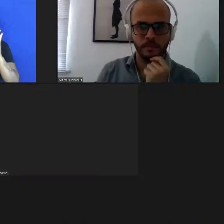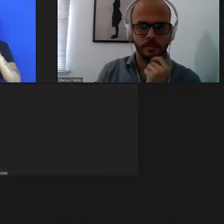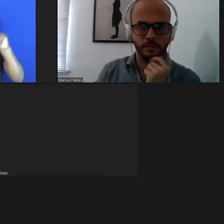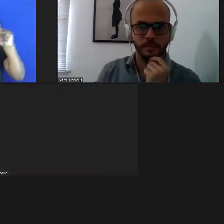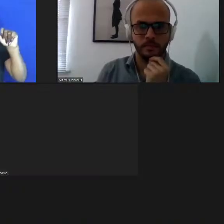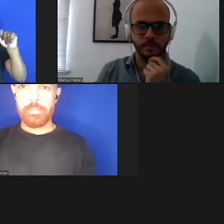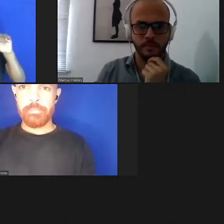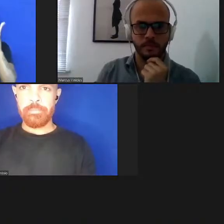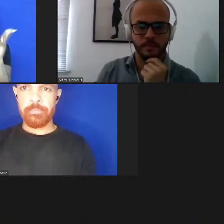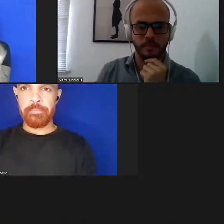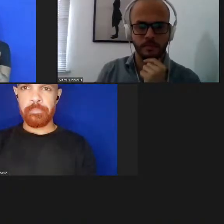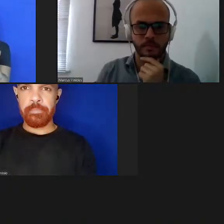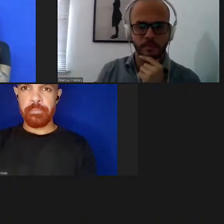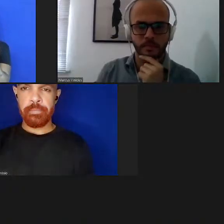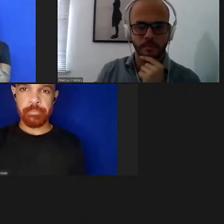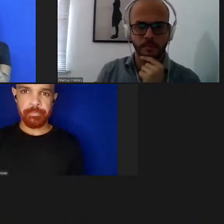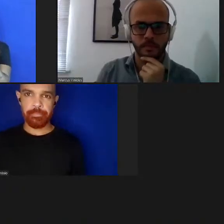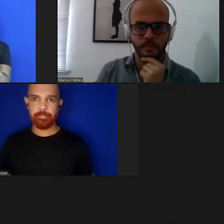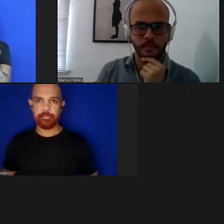conclusões